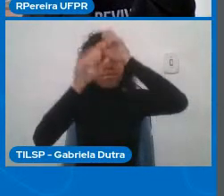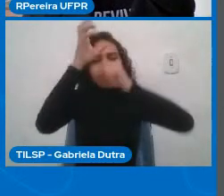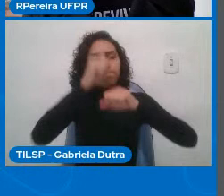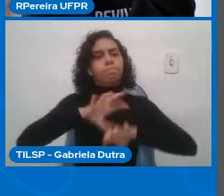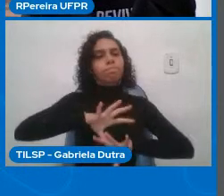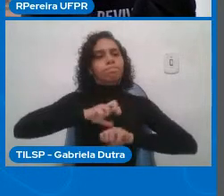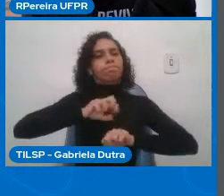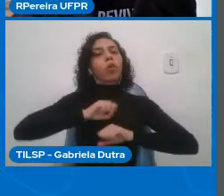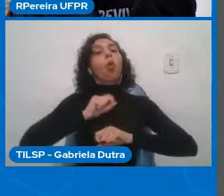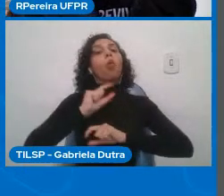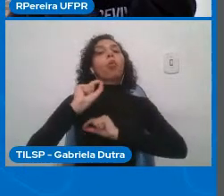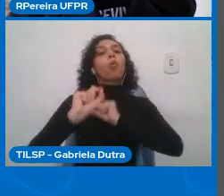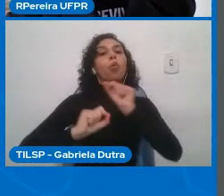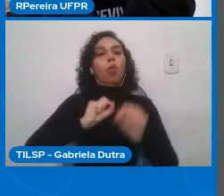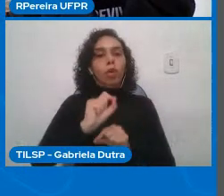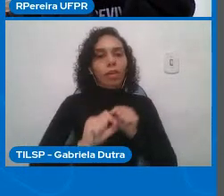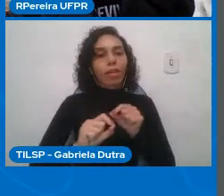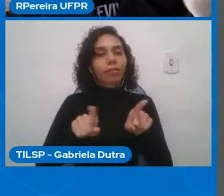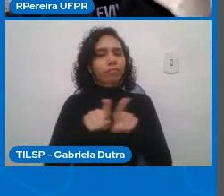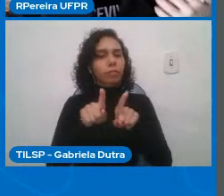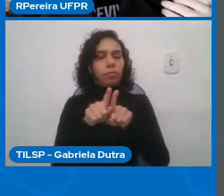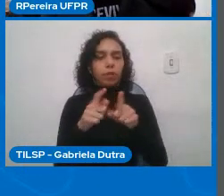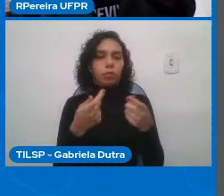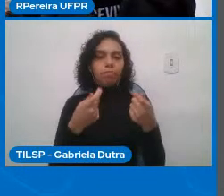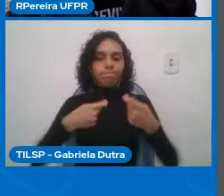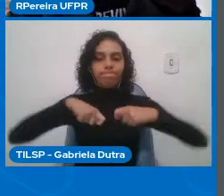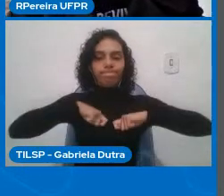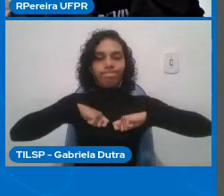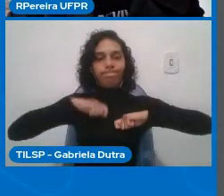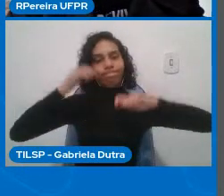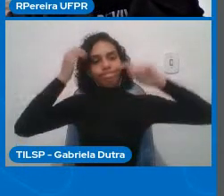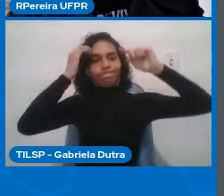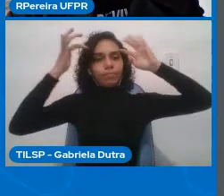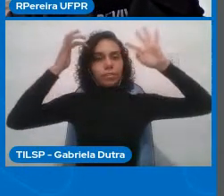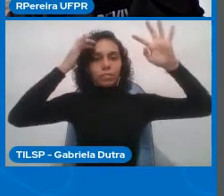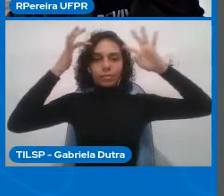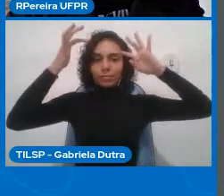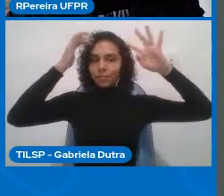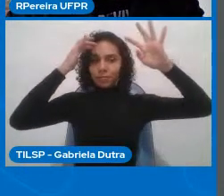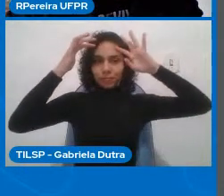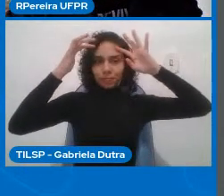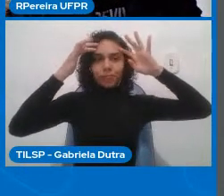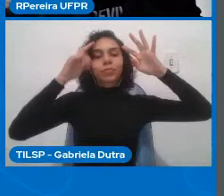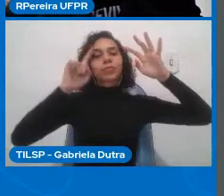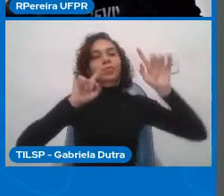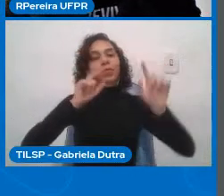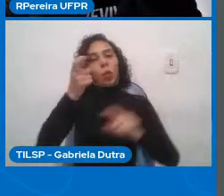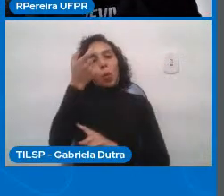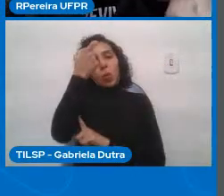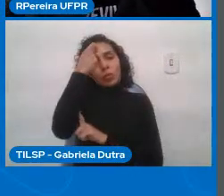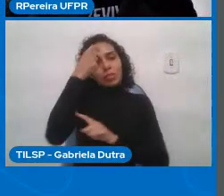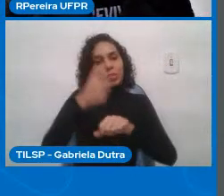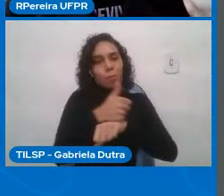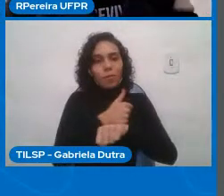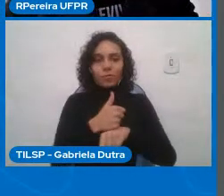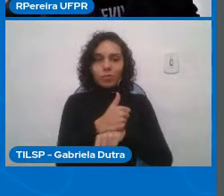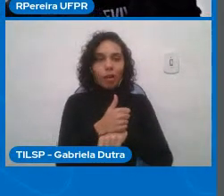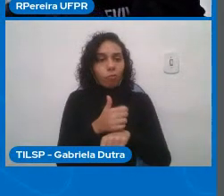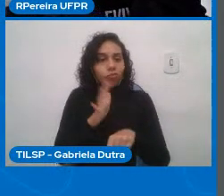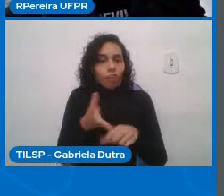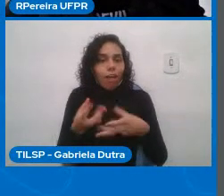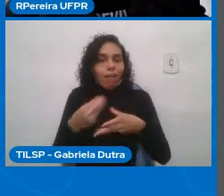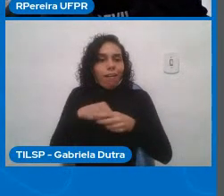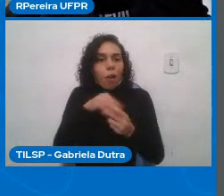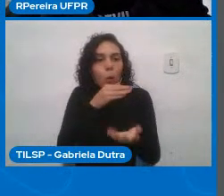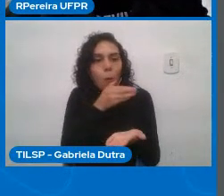efetivamente de conscientização profissional logo no início do curso e aí a gente